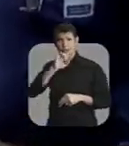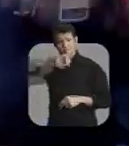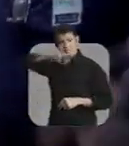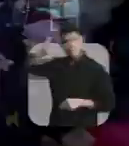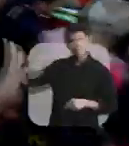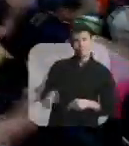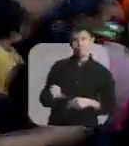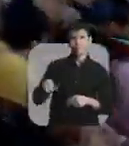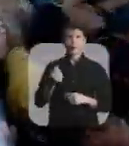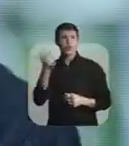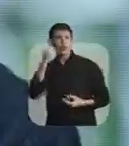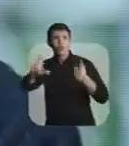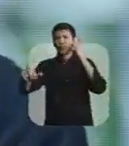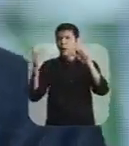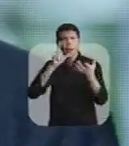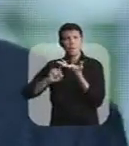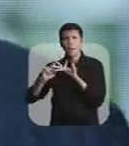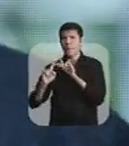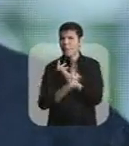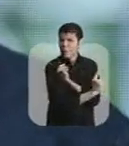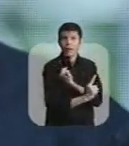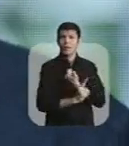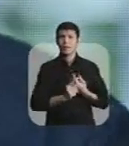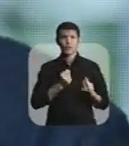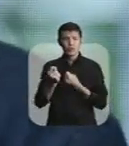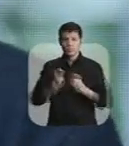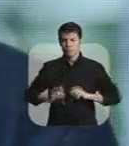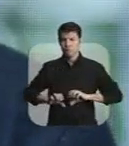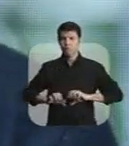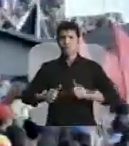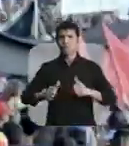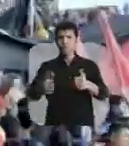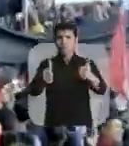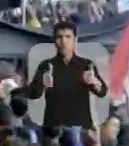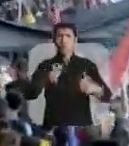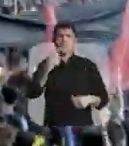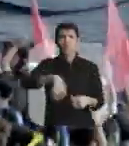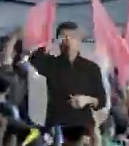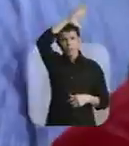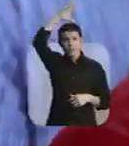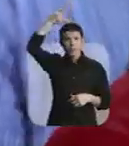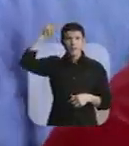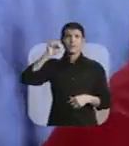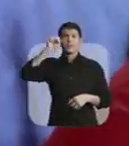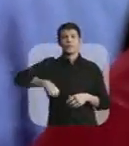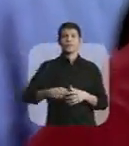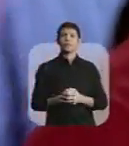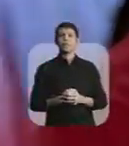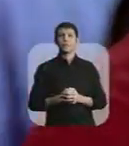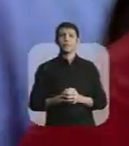árvores que você plantou, as árvores do desenvolvimento, do crescimento econômico e da distribuição de riqueza.